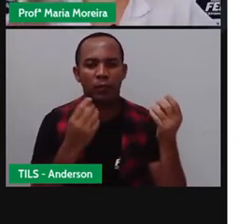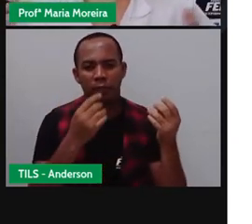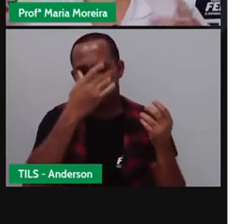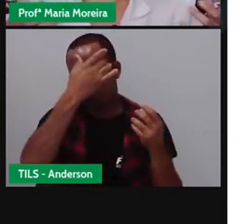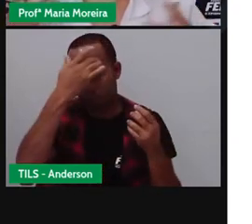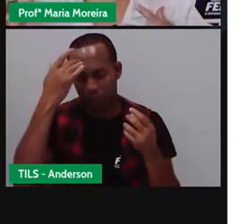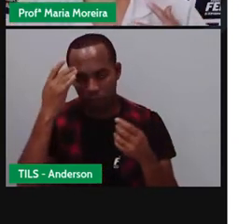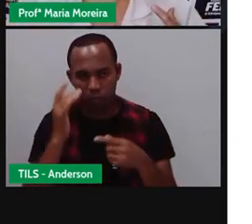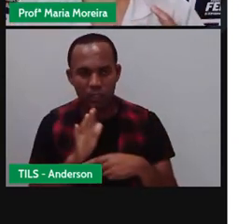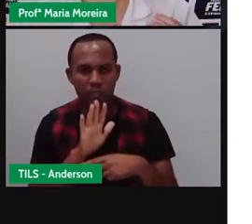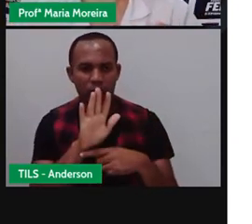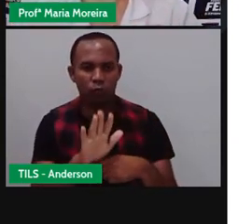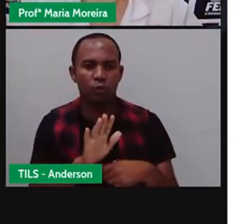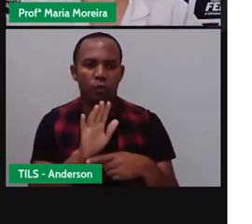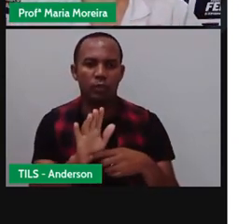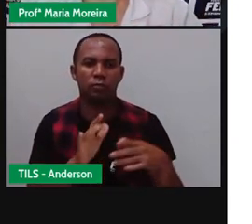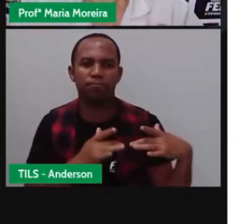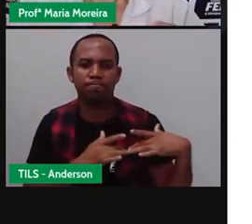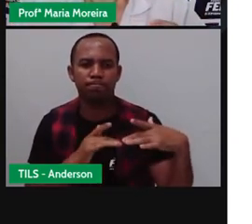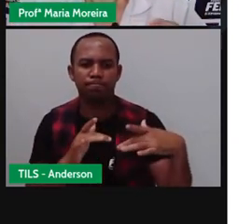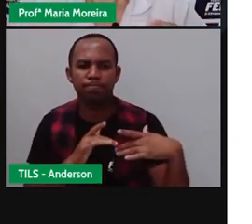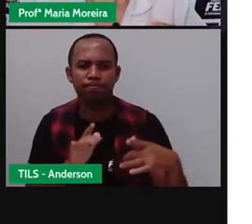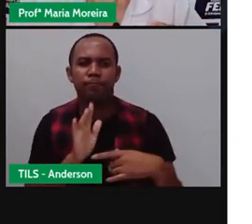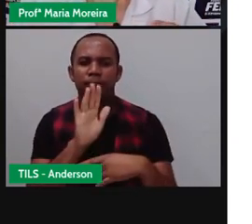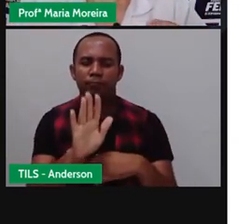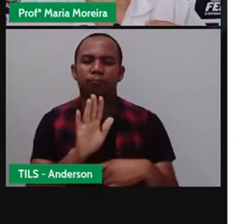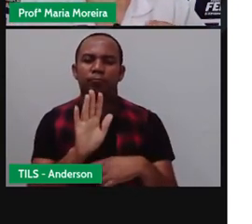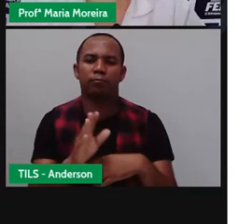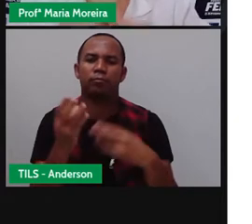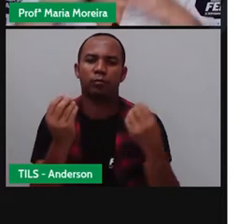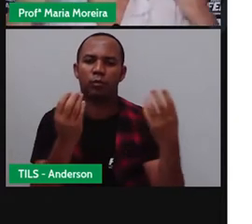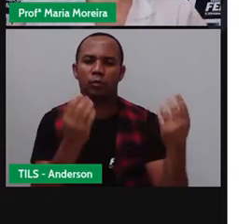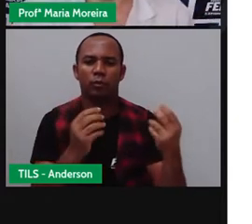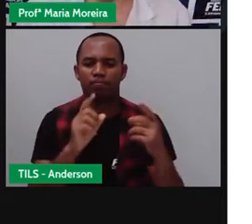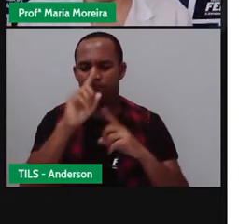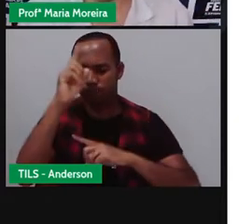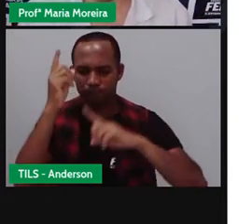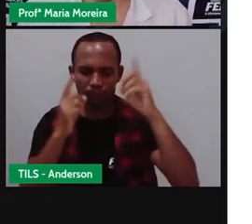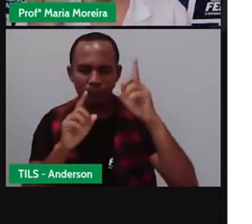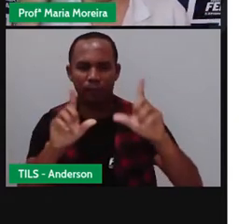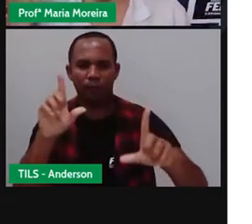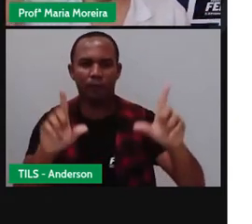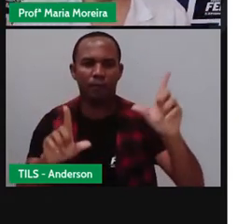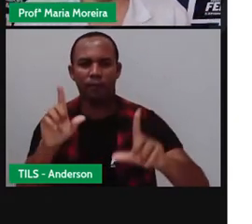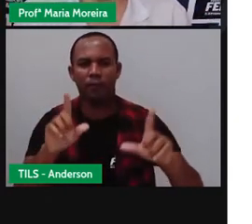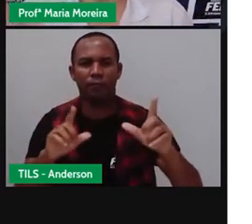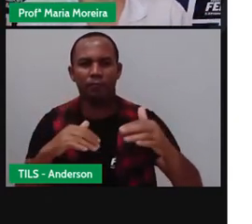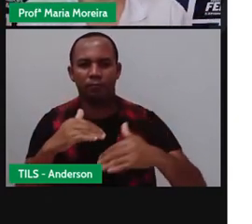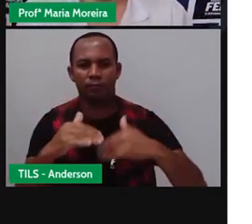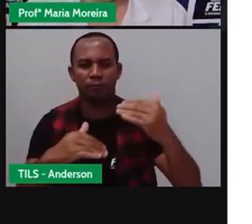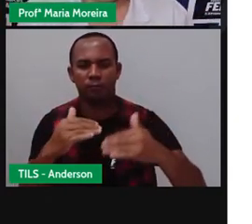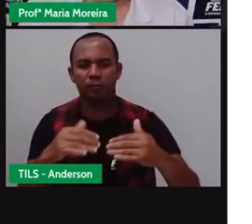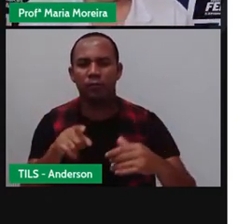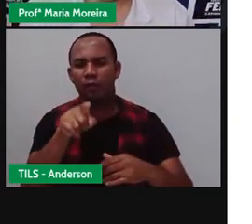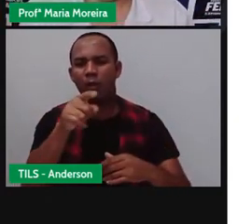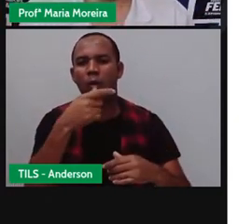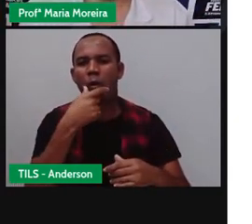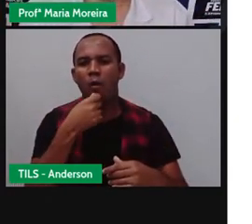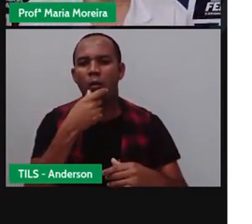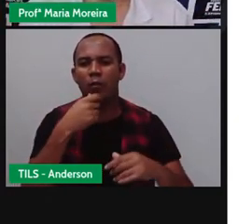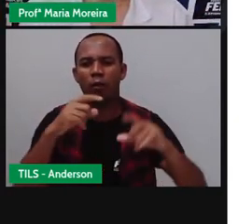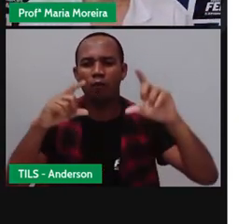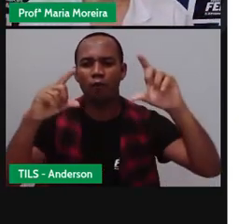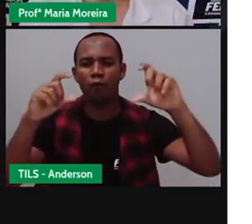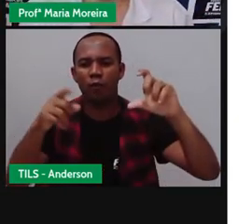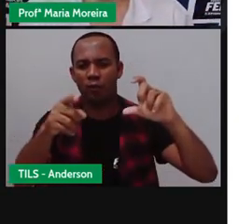cada uma dessas pessoas acabaram meio que criando a TV à sua maneira. Como, por exemplo, esse senhor aí da foto. Que é